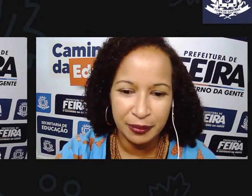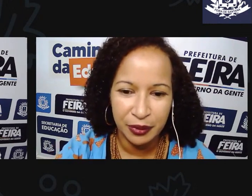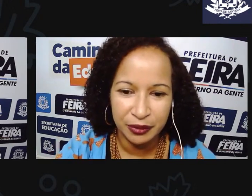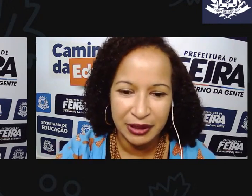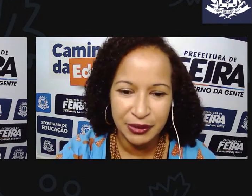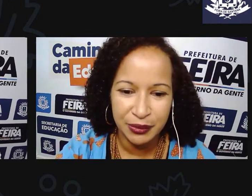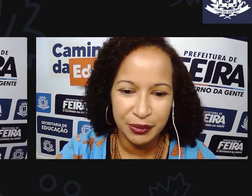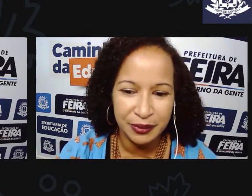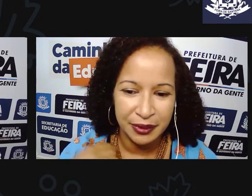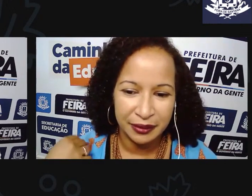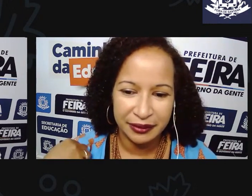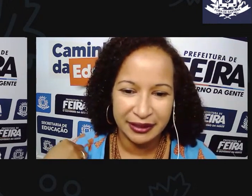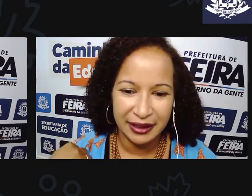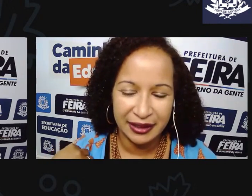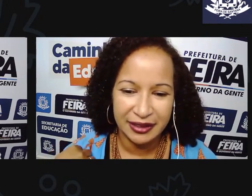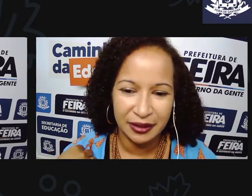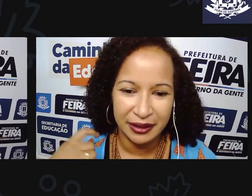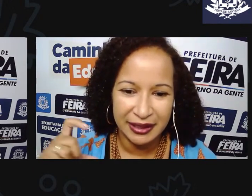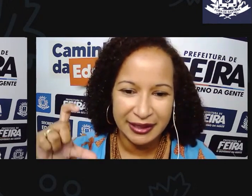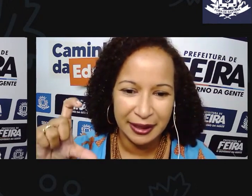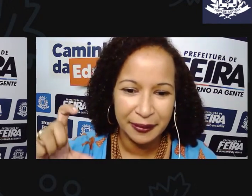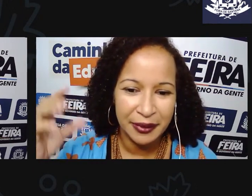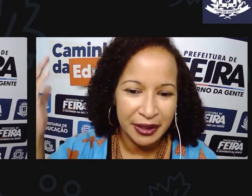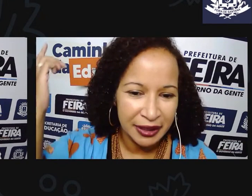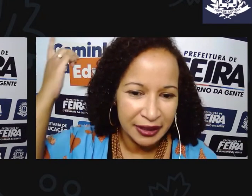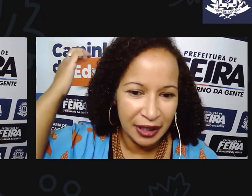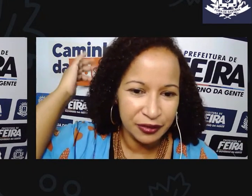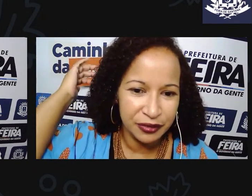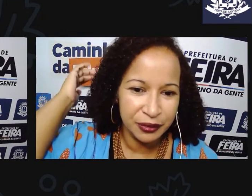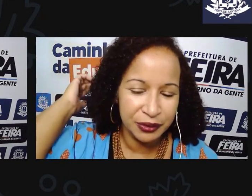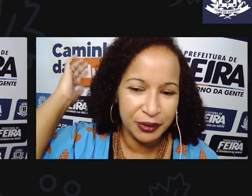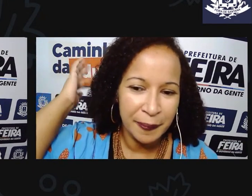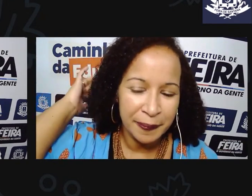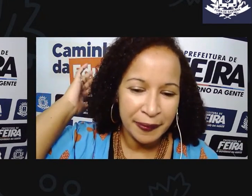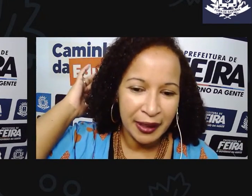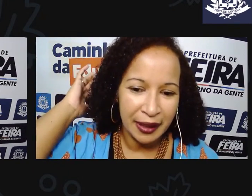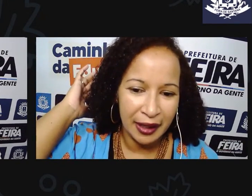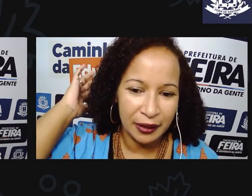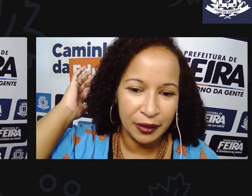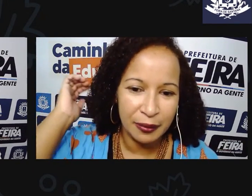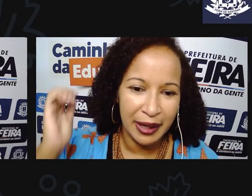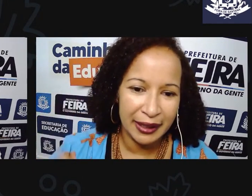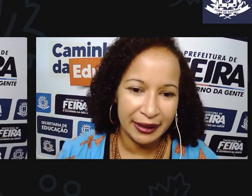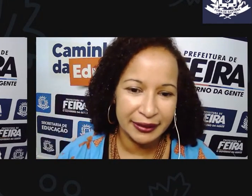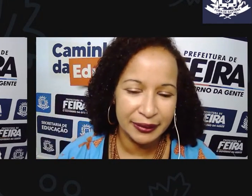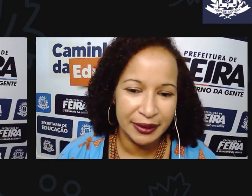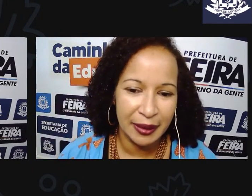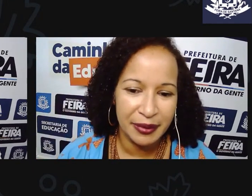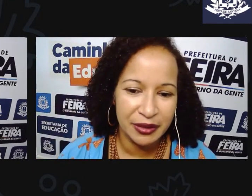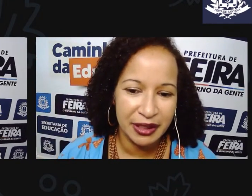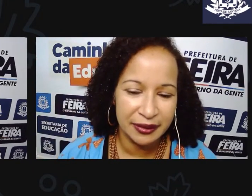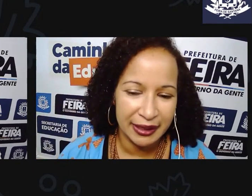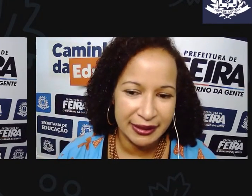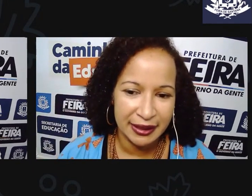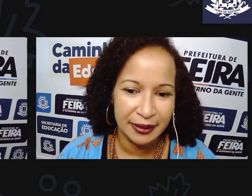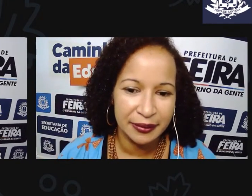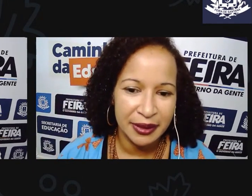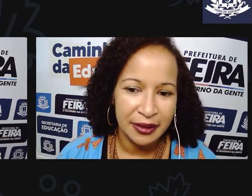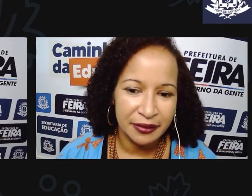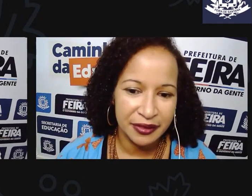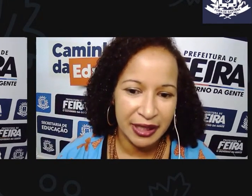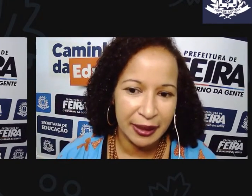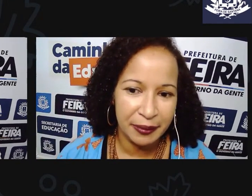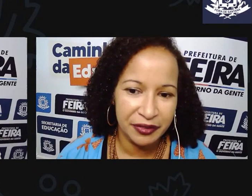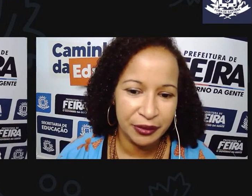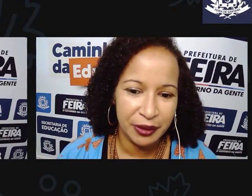um kimono azul, com detalhes em coração, e ao fundo a logomarca do Caminhos da Educação,